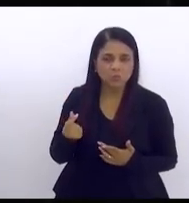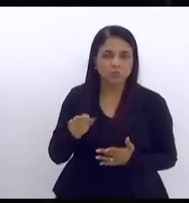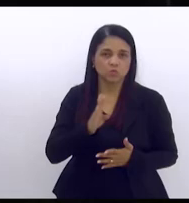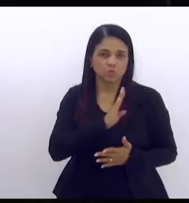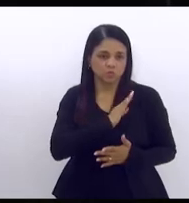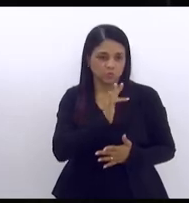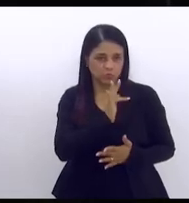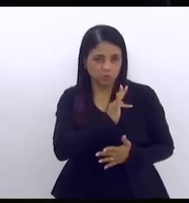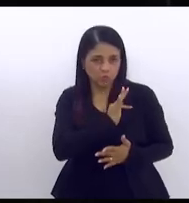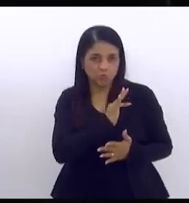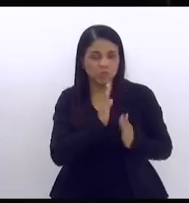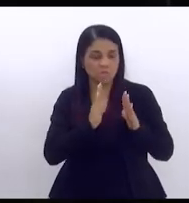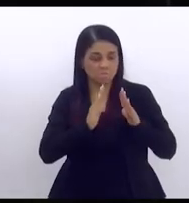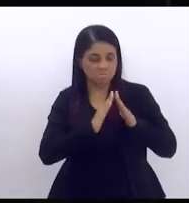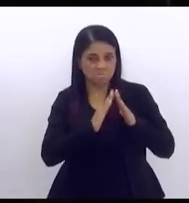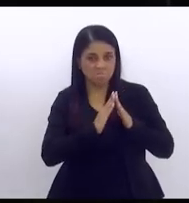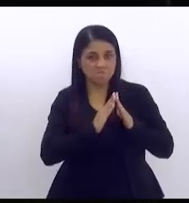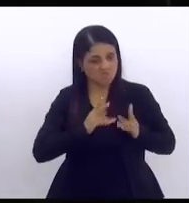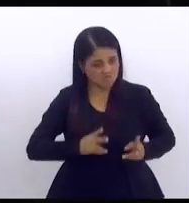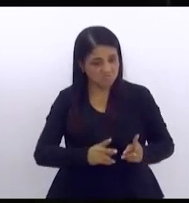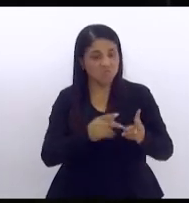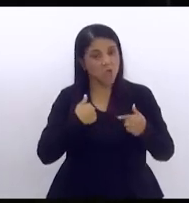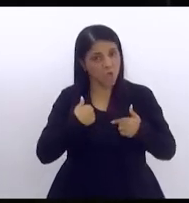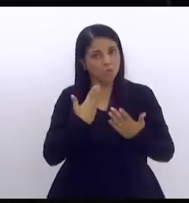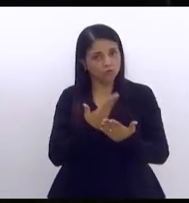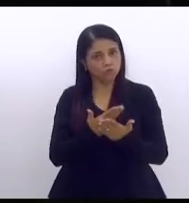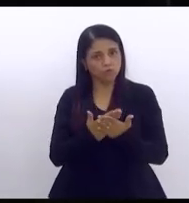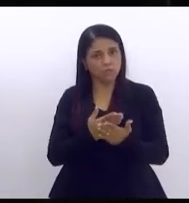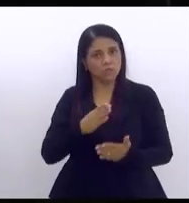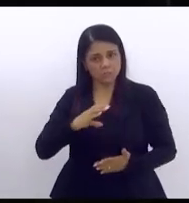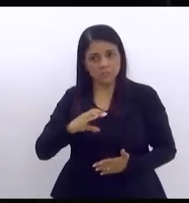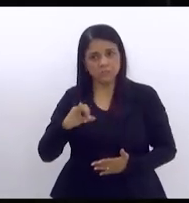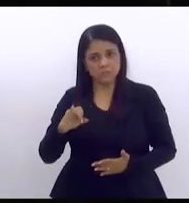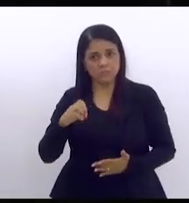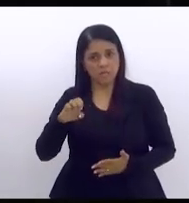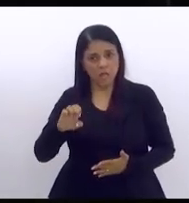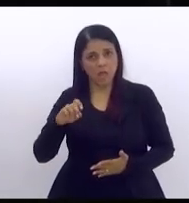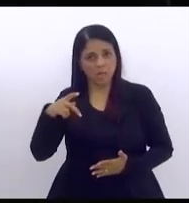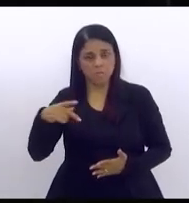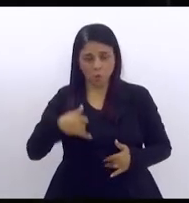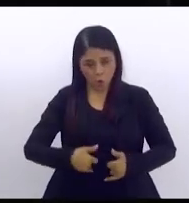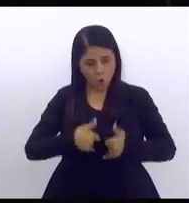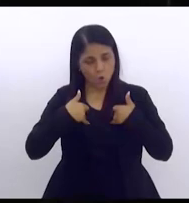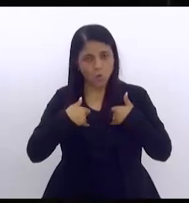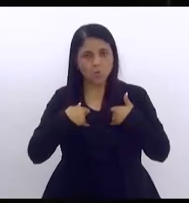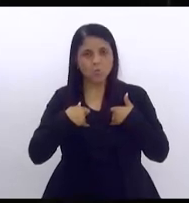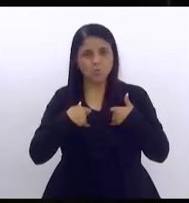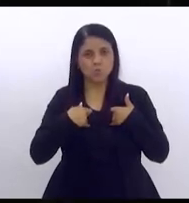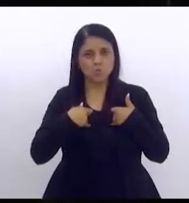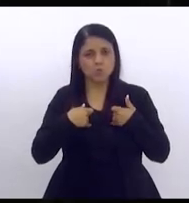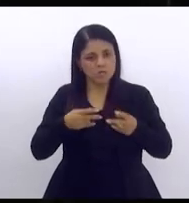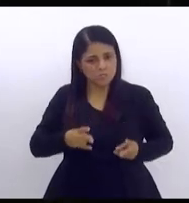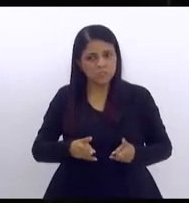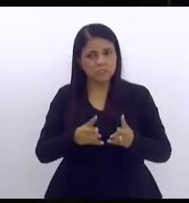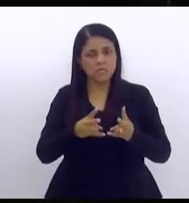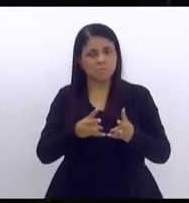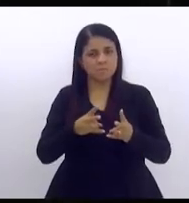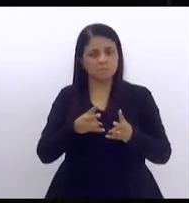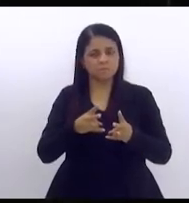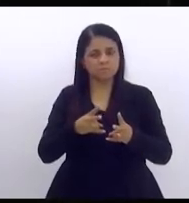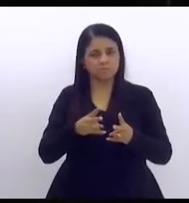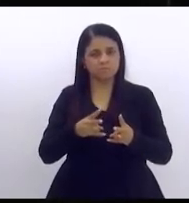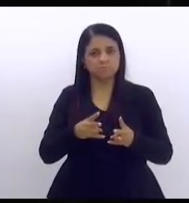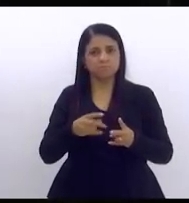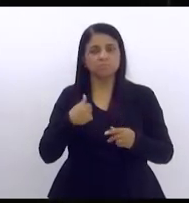favorecidos eu estudei em CIEP com muito orgulho sempre abaixo das asas dos ricos Brizola